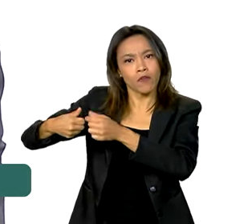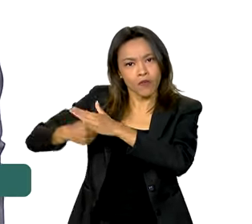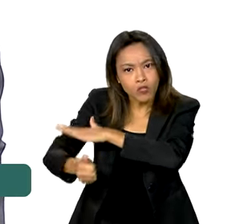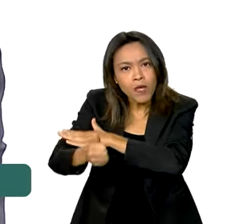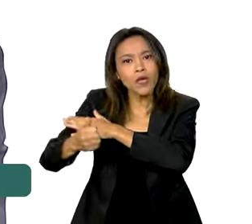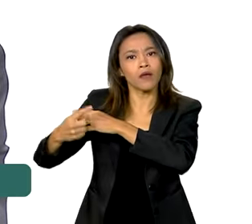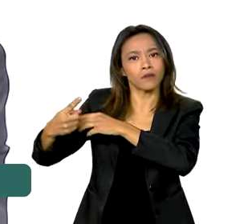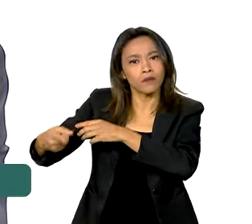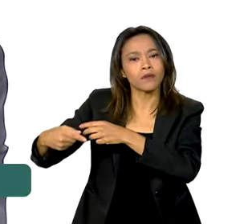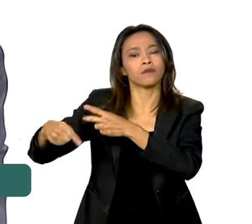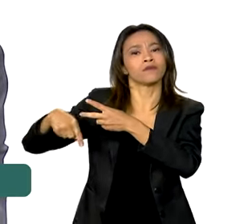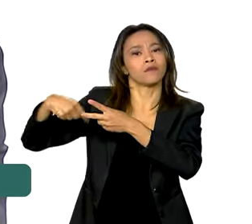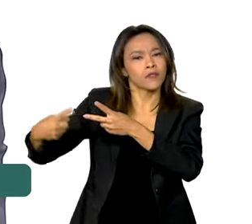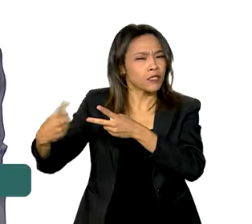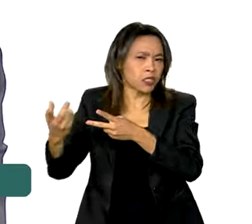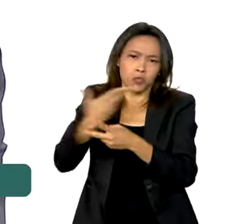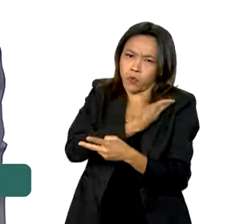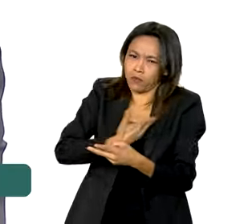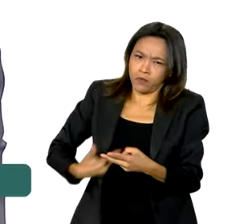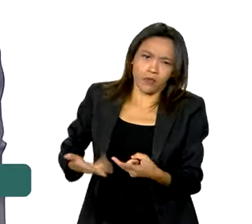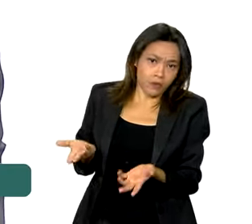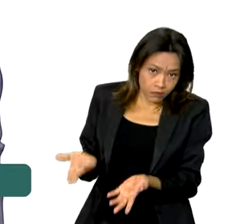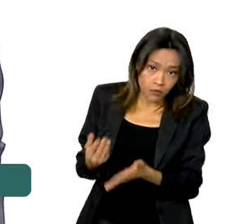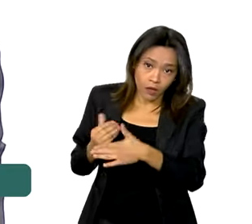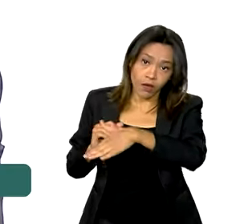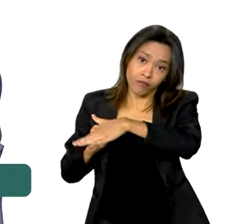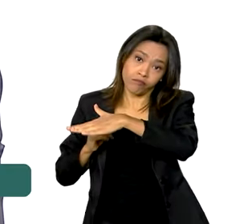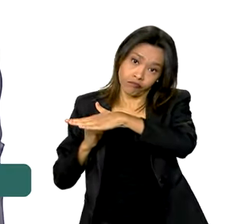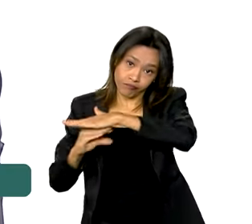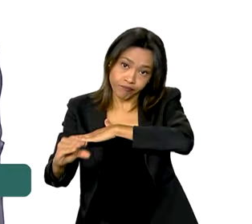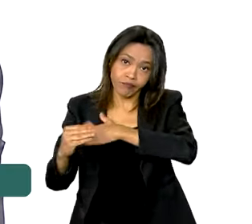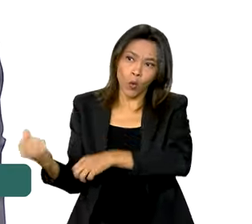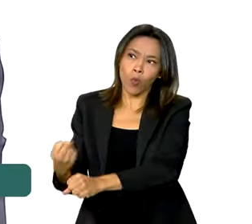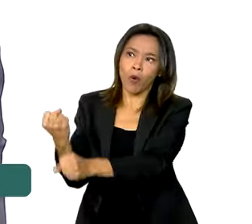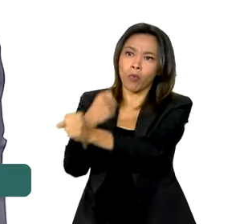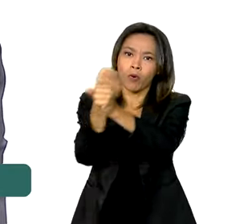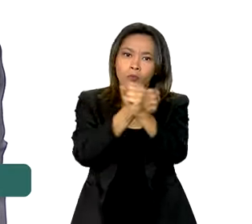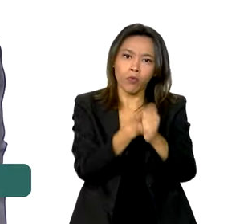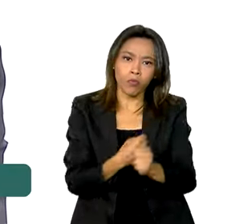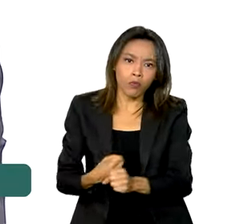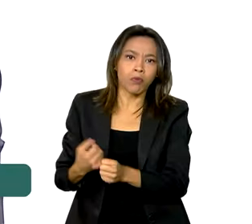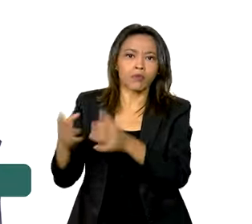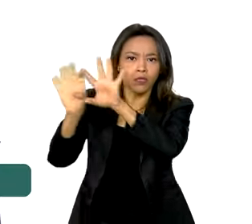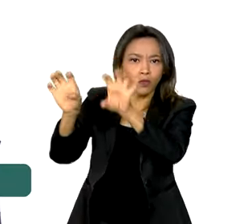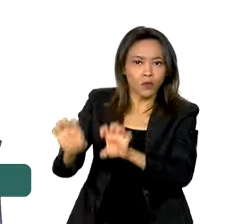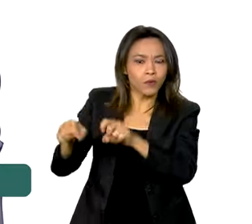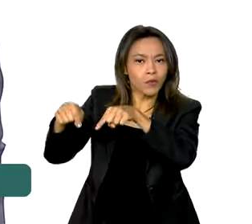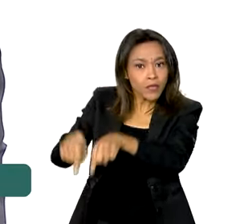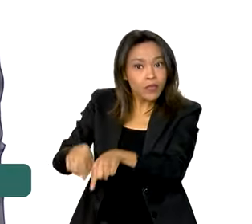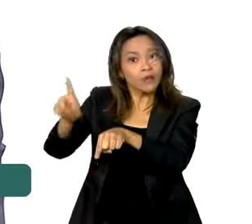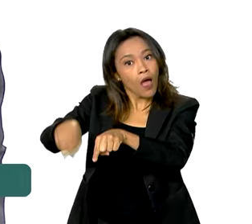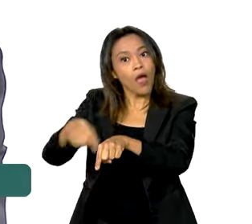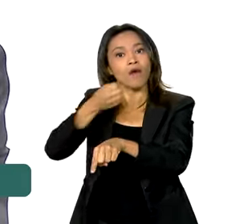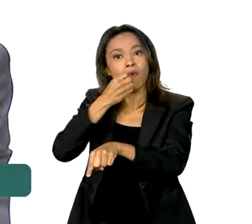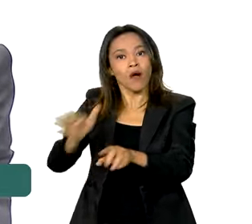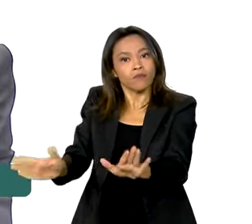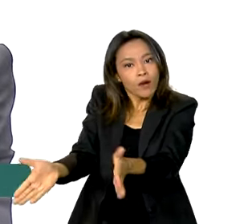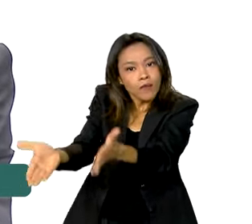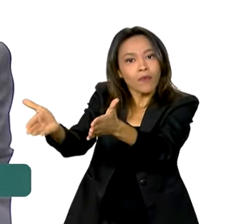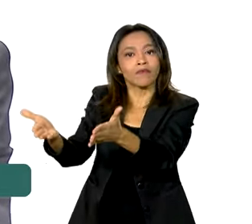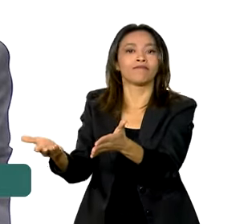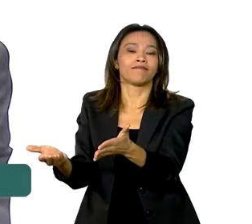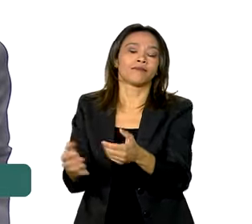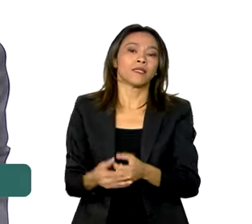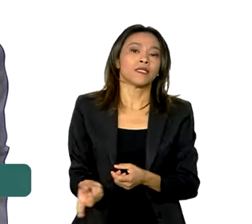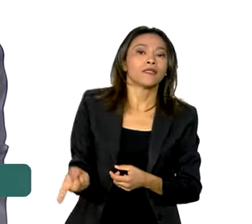seja dos investimentos públicos, das obras, enfim, que é um tipo de indústria também, indústria da construção.